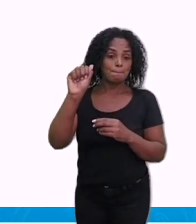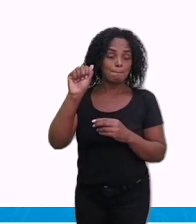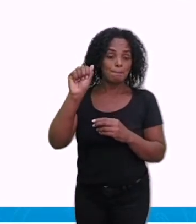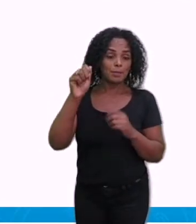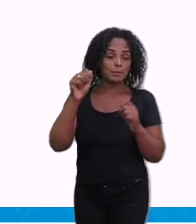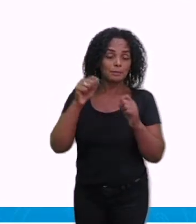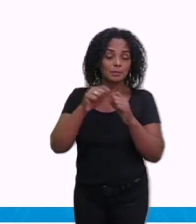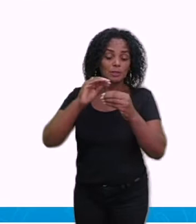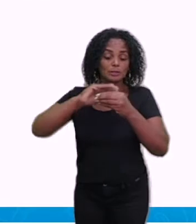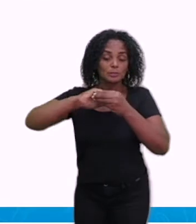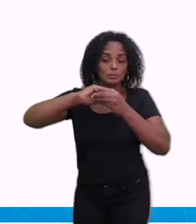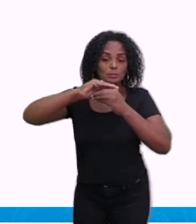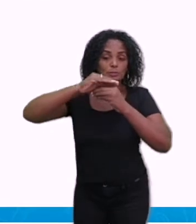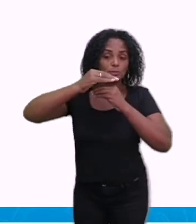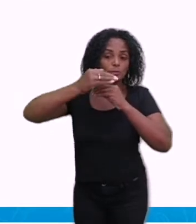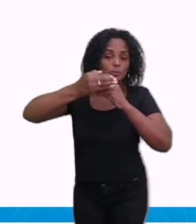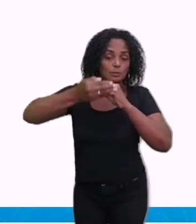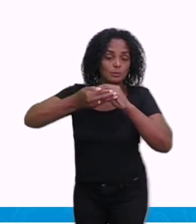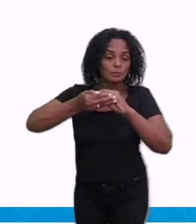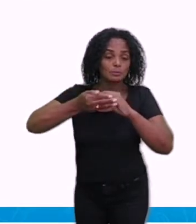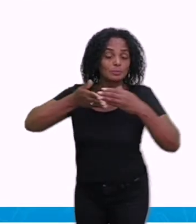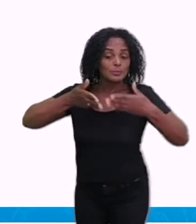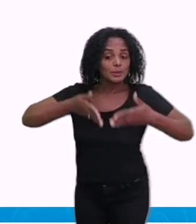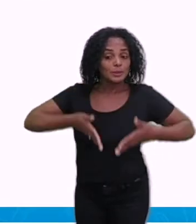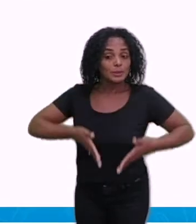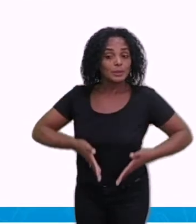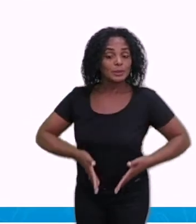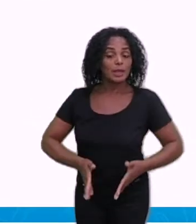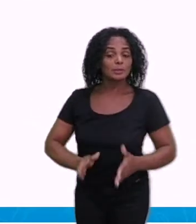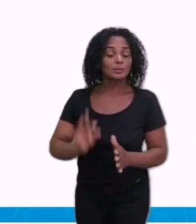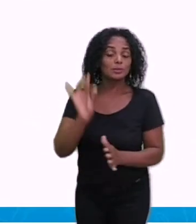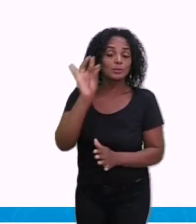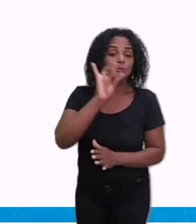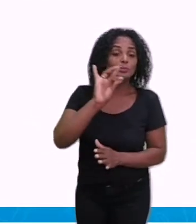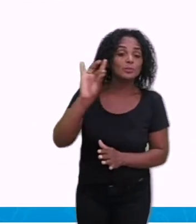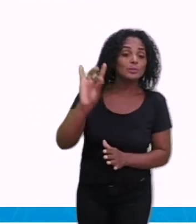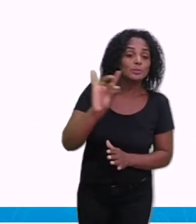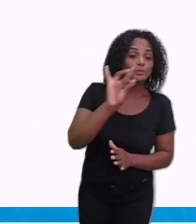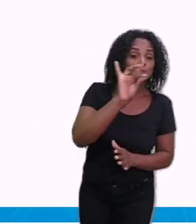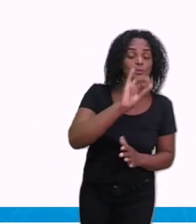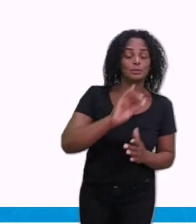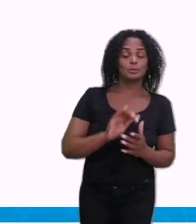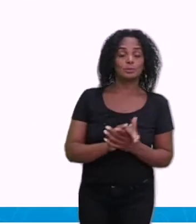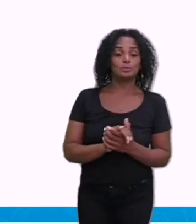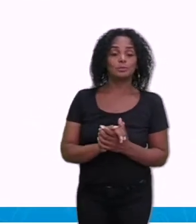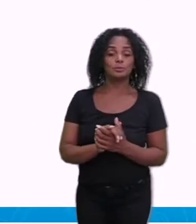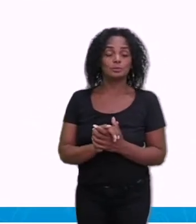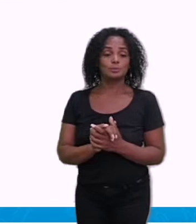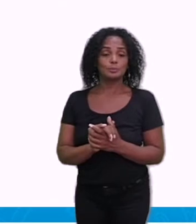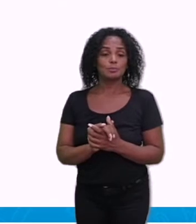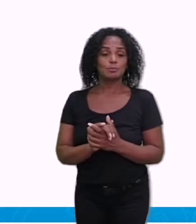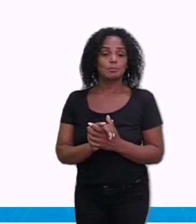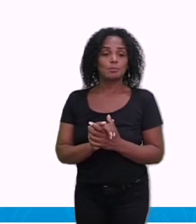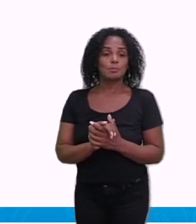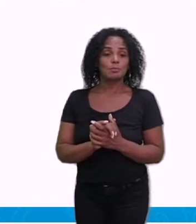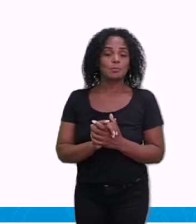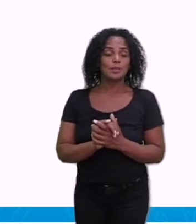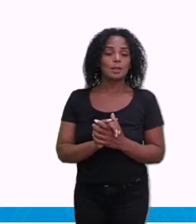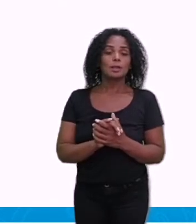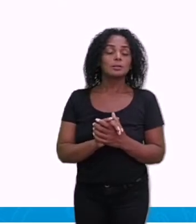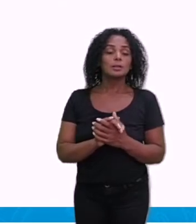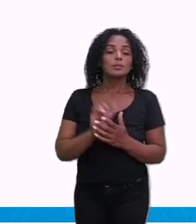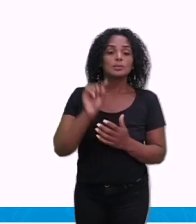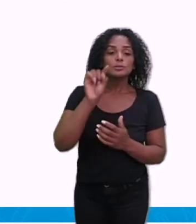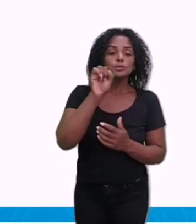casquinha, já nasce o pernilongo adulto. Tá? Então esse período todo